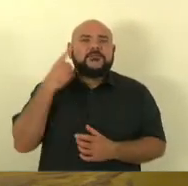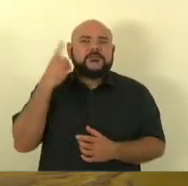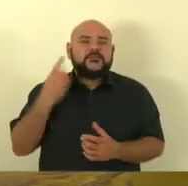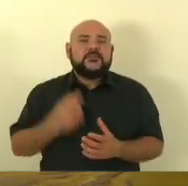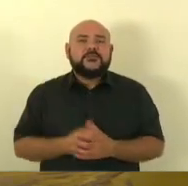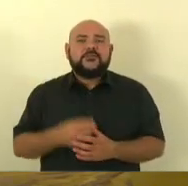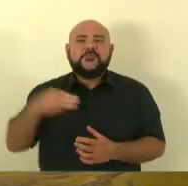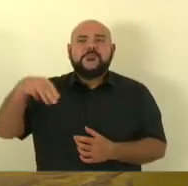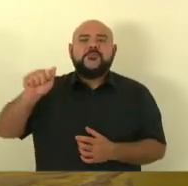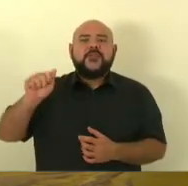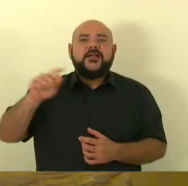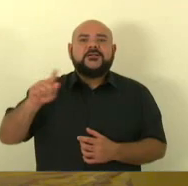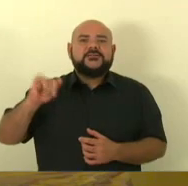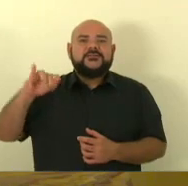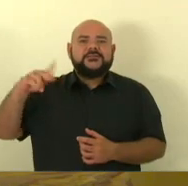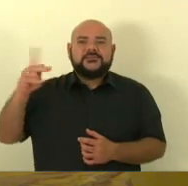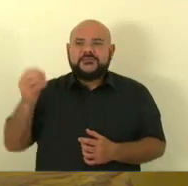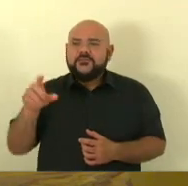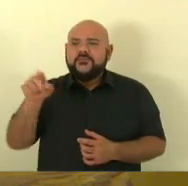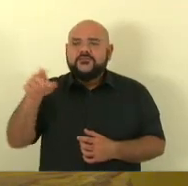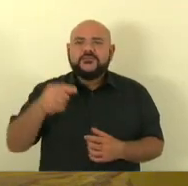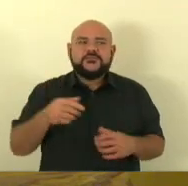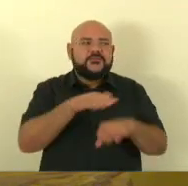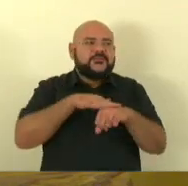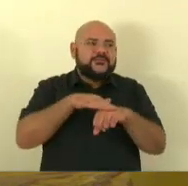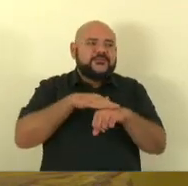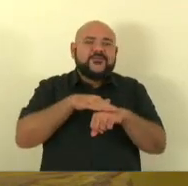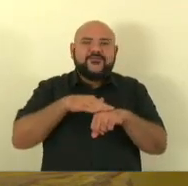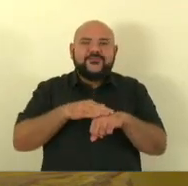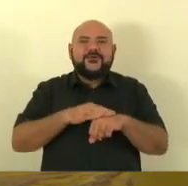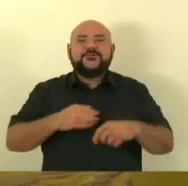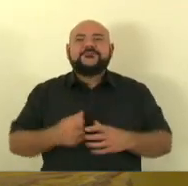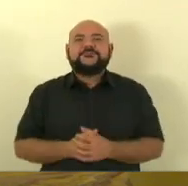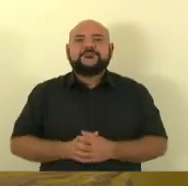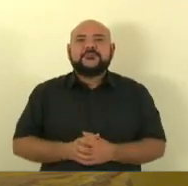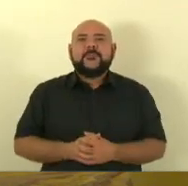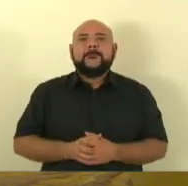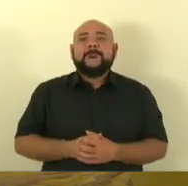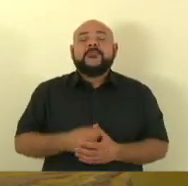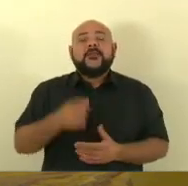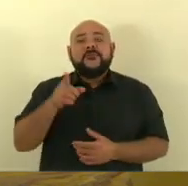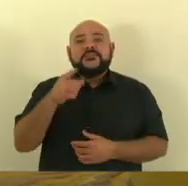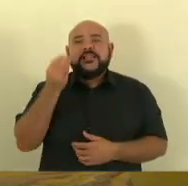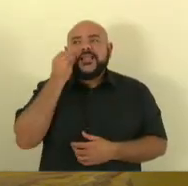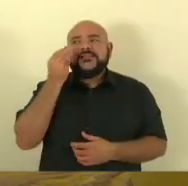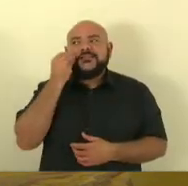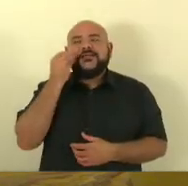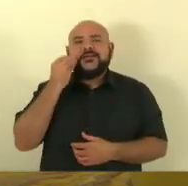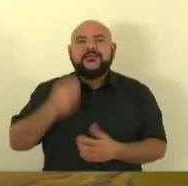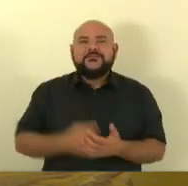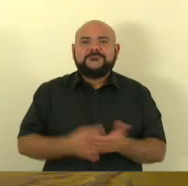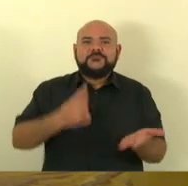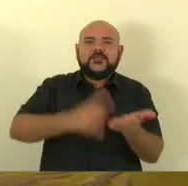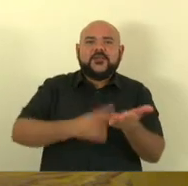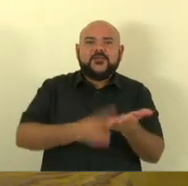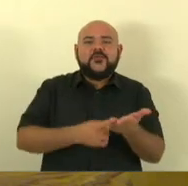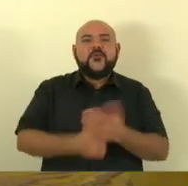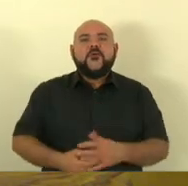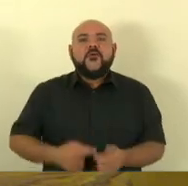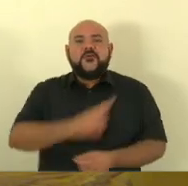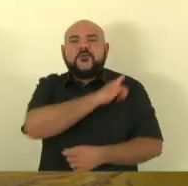Anjos, sei que está costurando de forma muito competente um acordo com o governo,